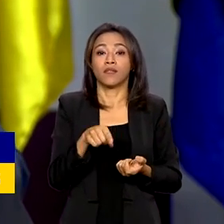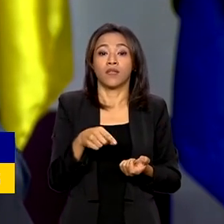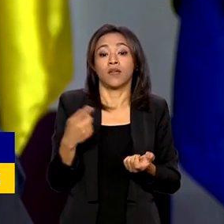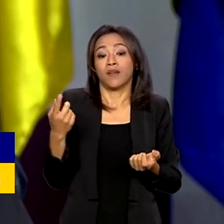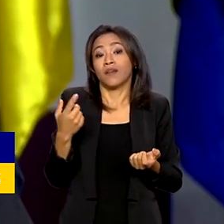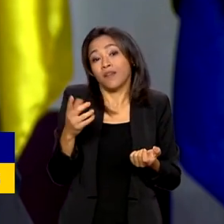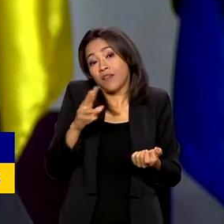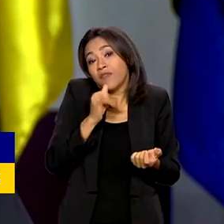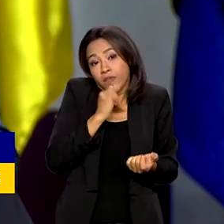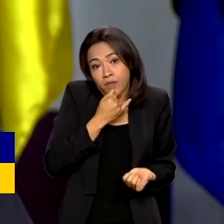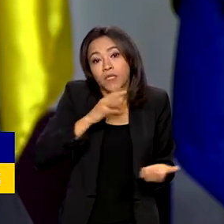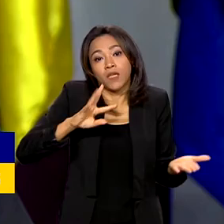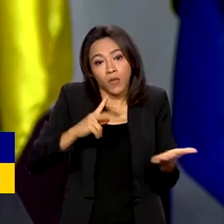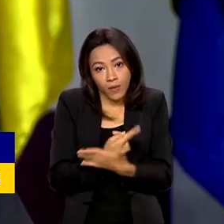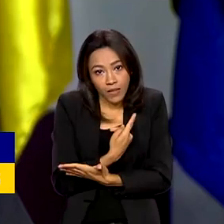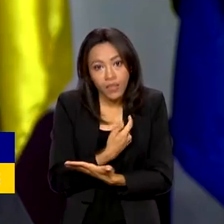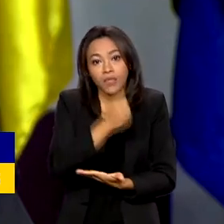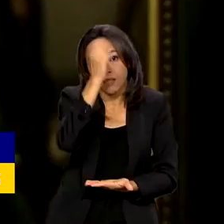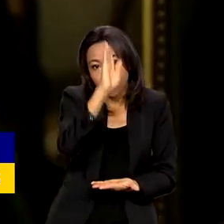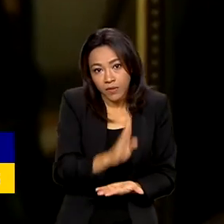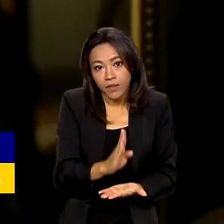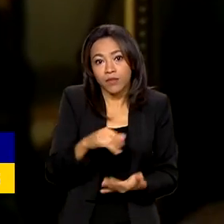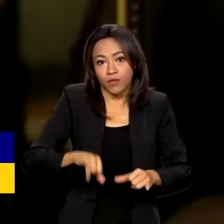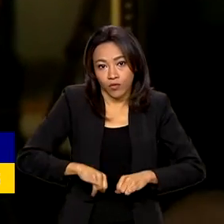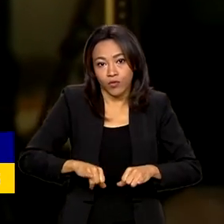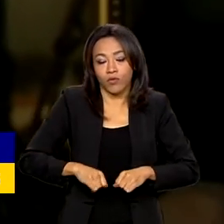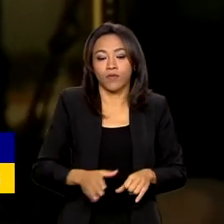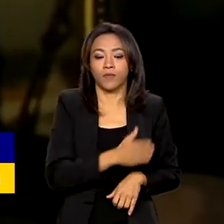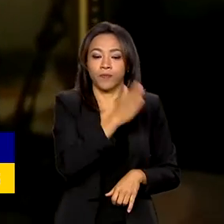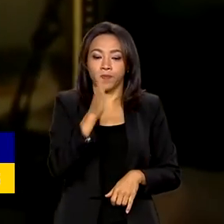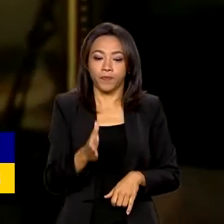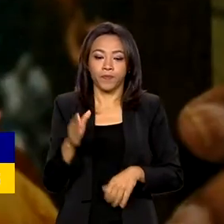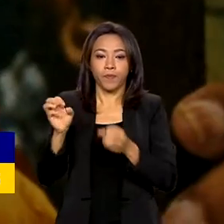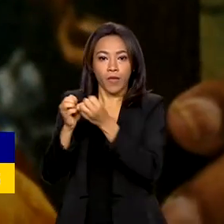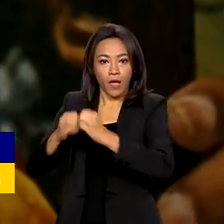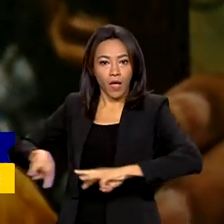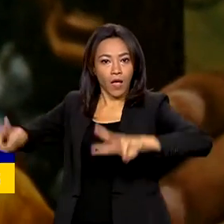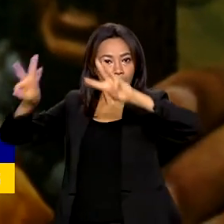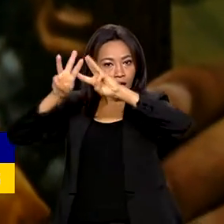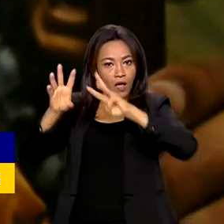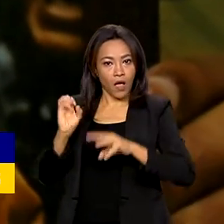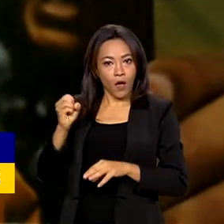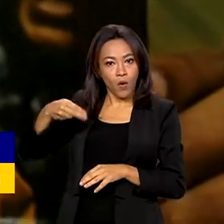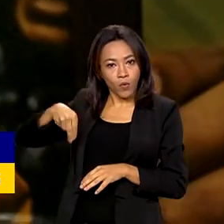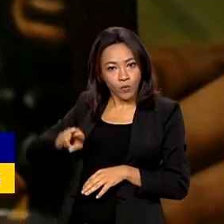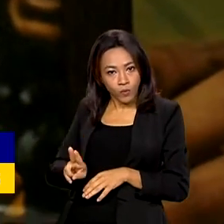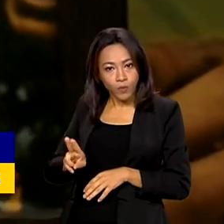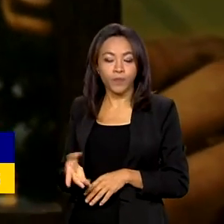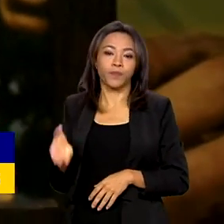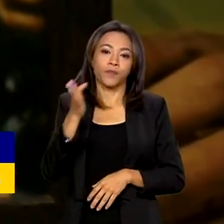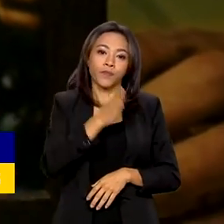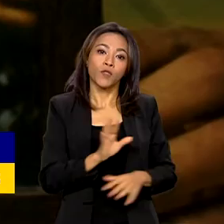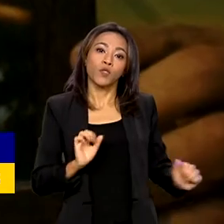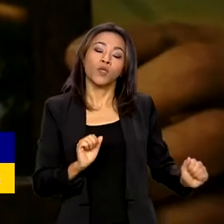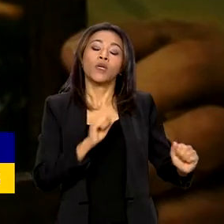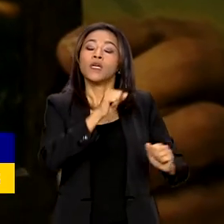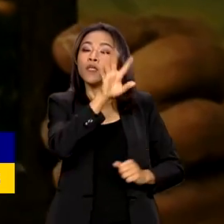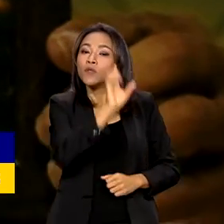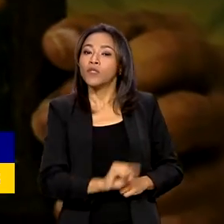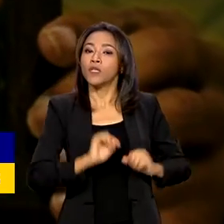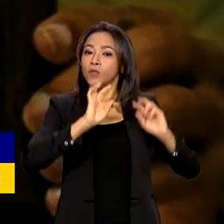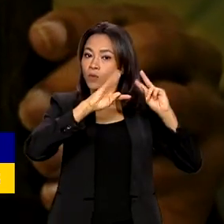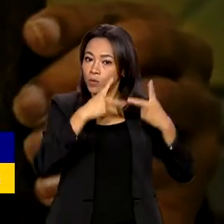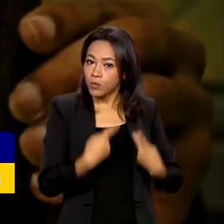infelizmente sofre. A Organização das Nações Unidas, a ONU, e o Ministério dos Direitos Humanos e da